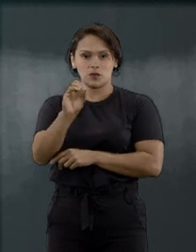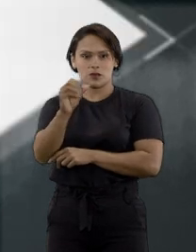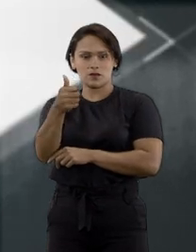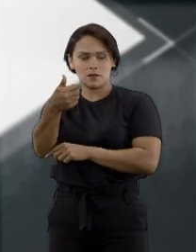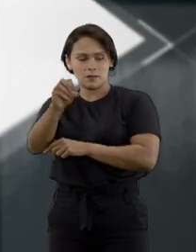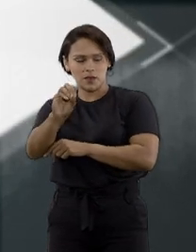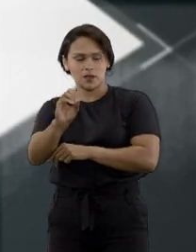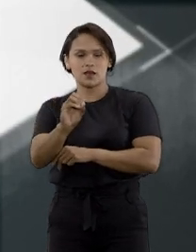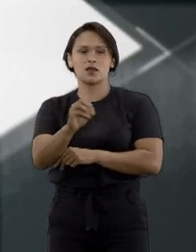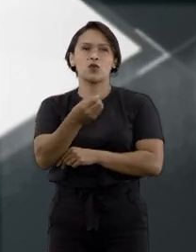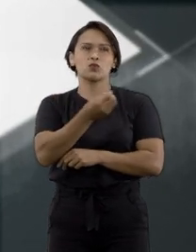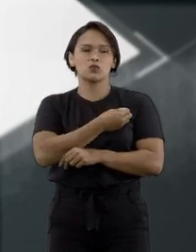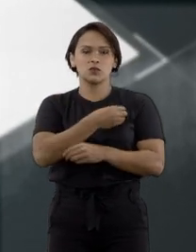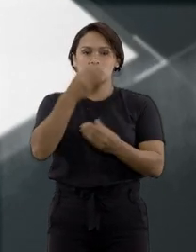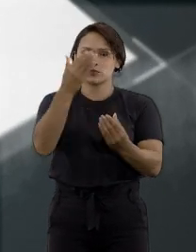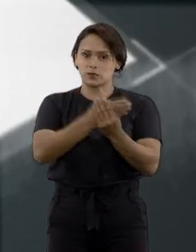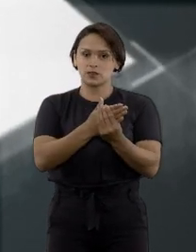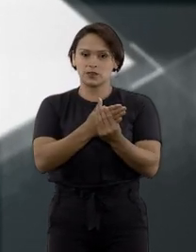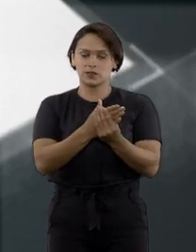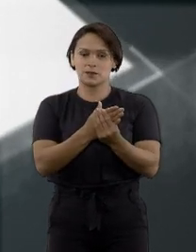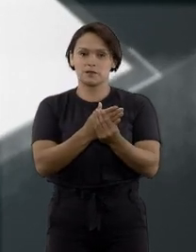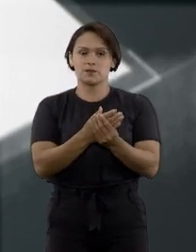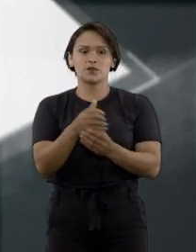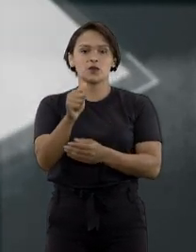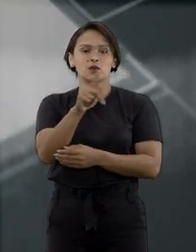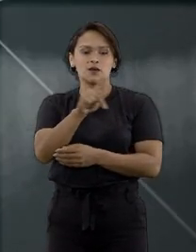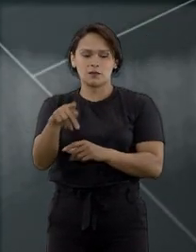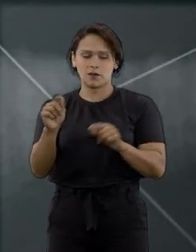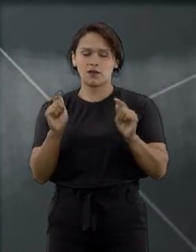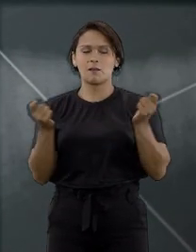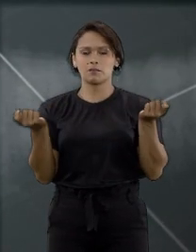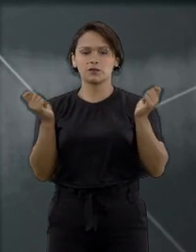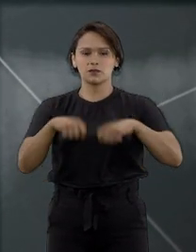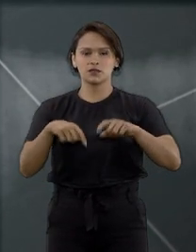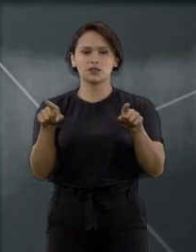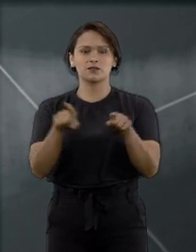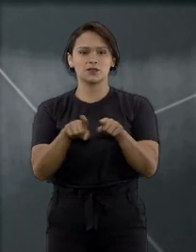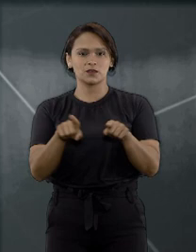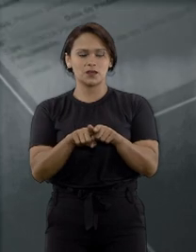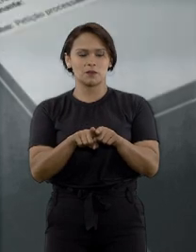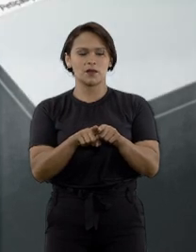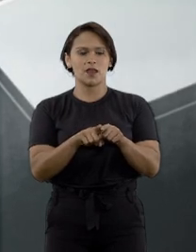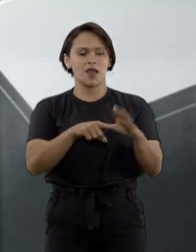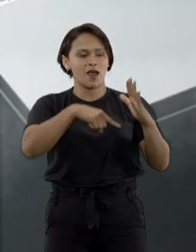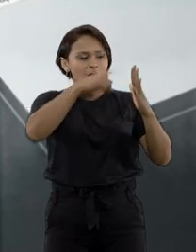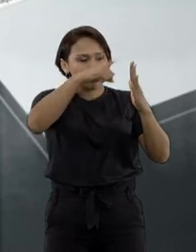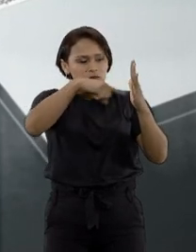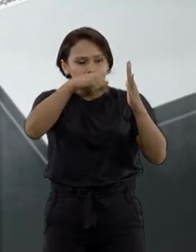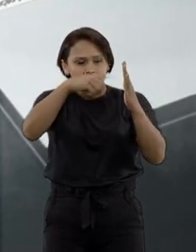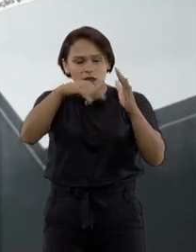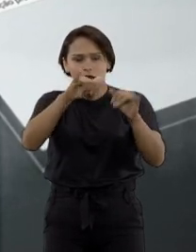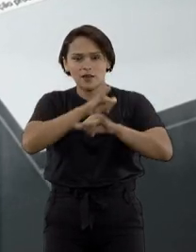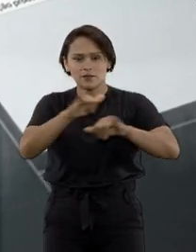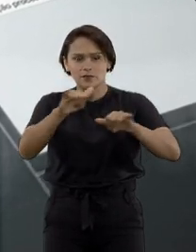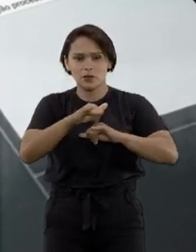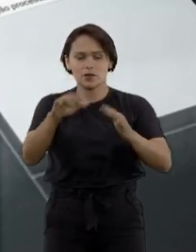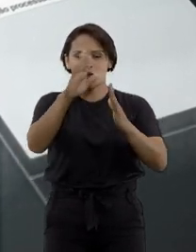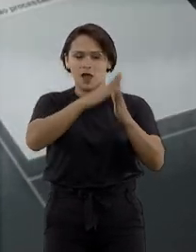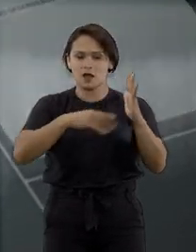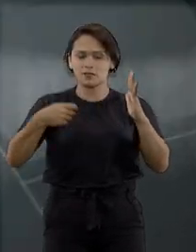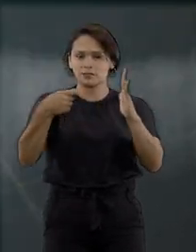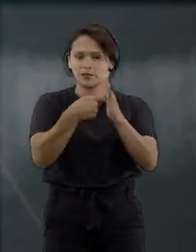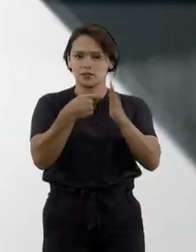classe. O aplicativo também permite ao usuário visualizar dados do processo, fases, peticões e decisões.